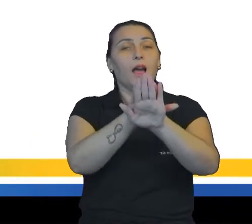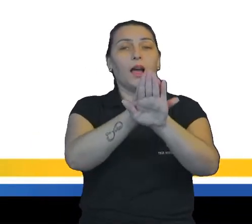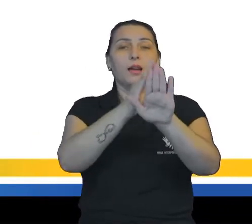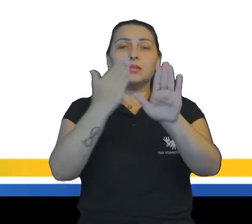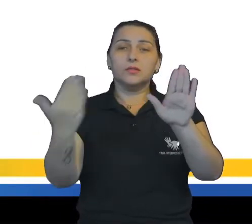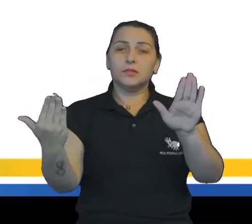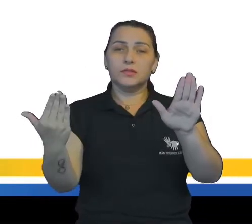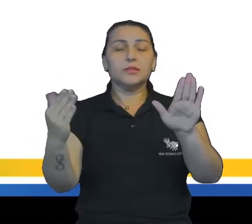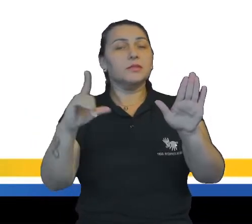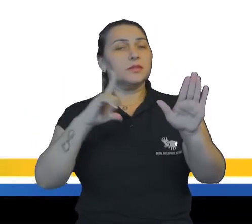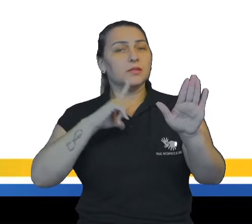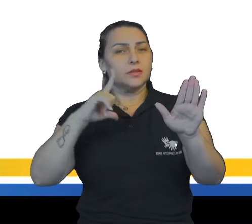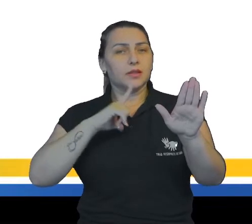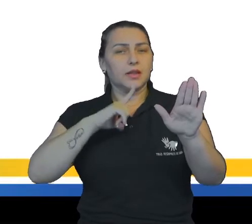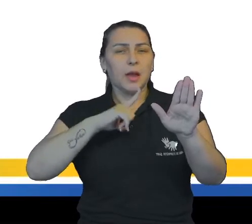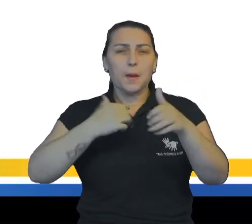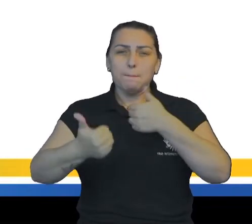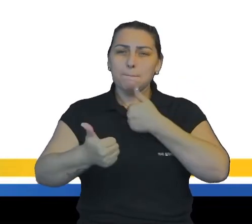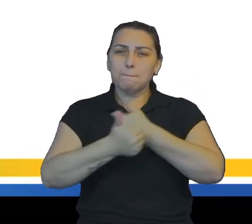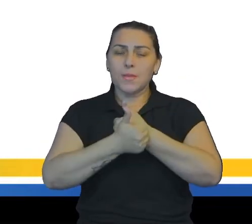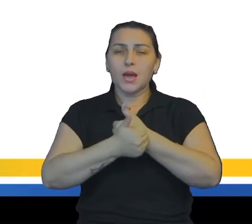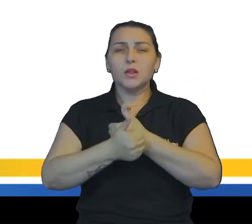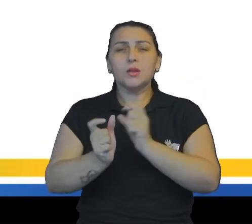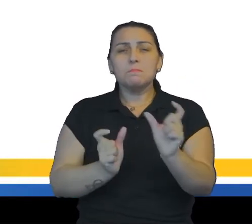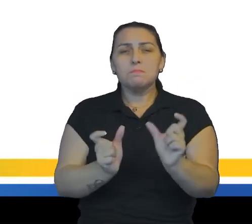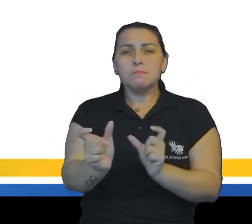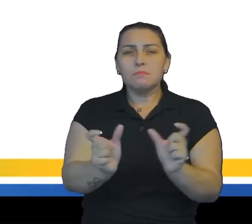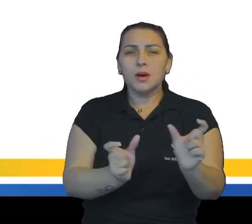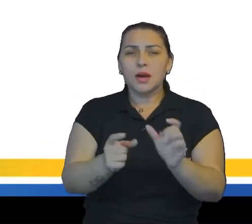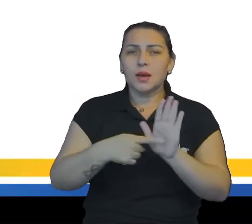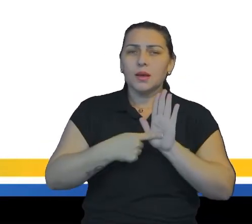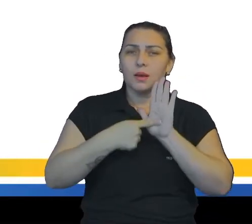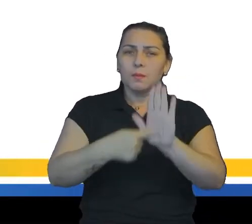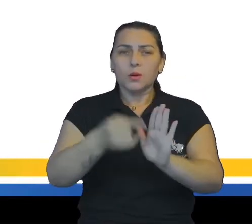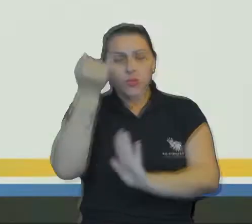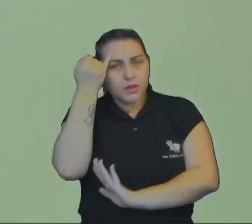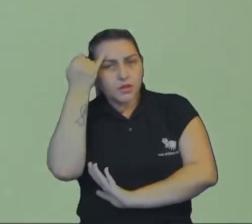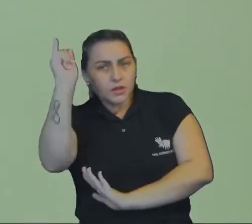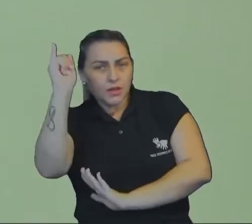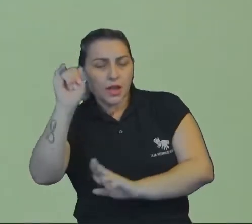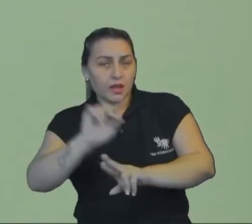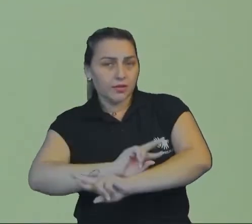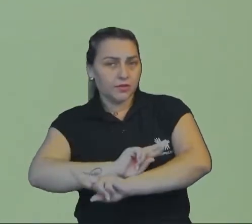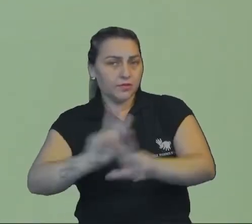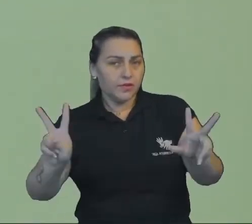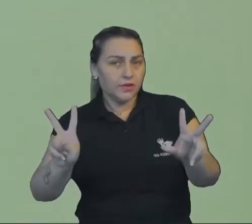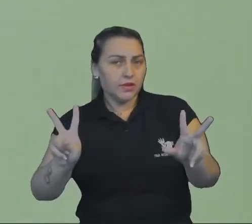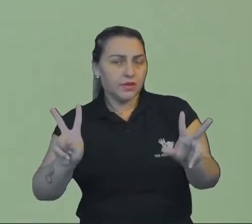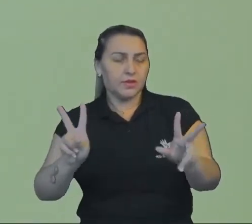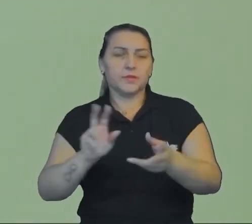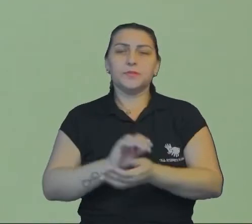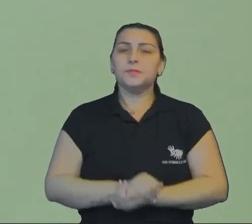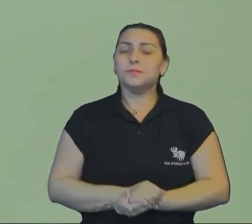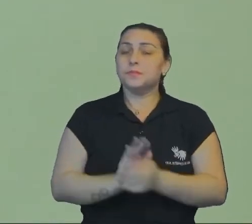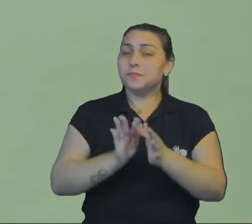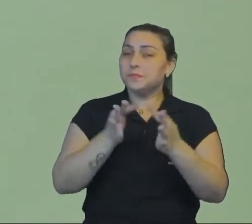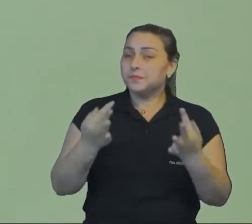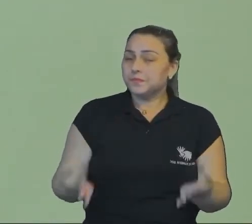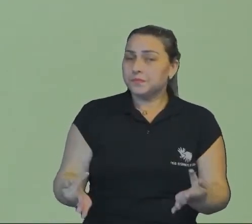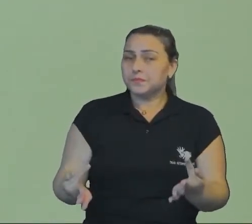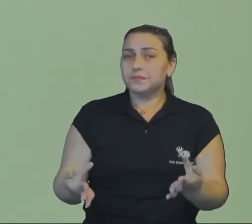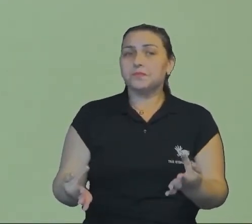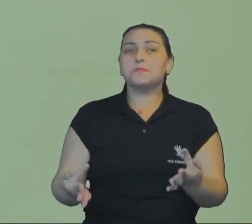ela consiste na aproximação de palavras que expressam ideias opostas. De forma simples, a